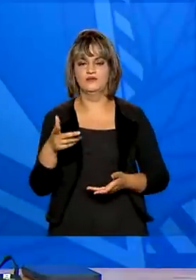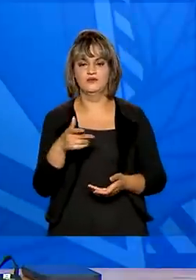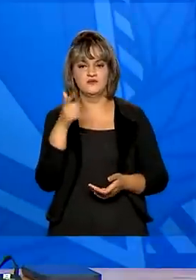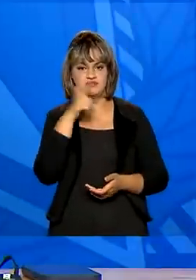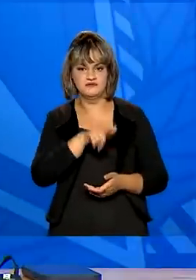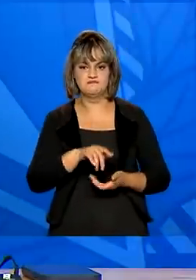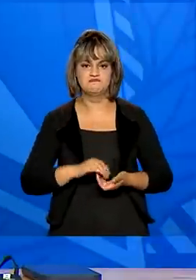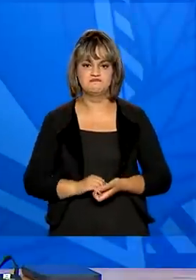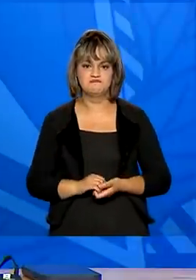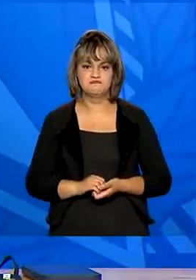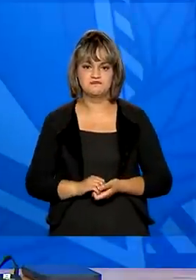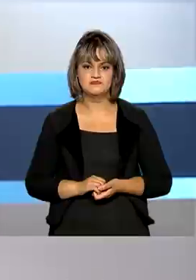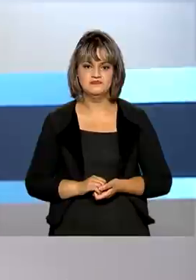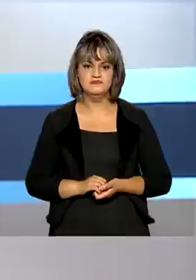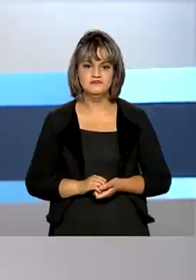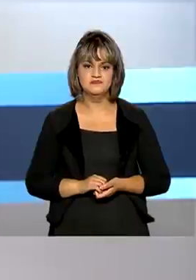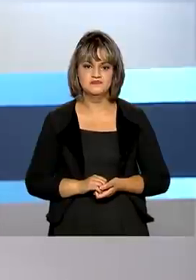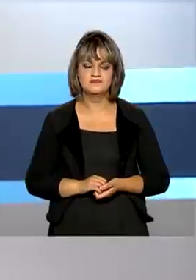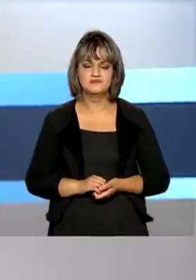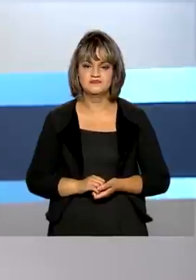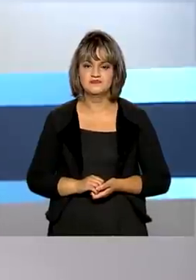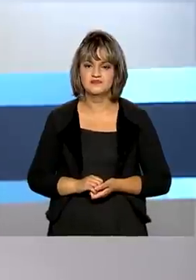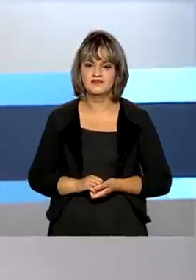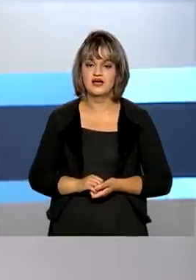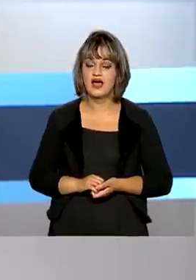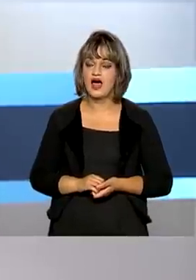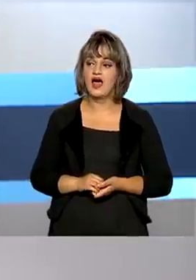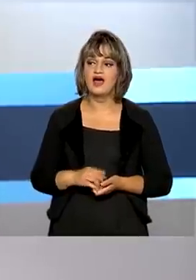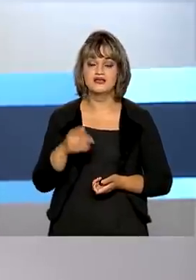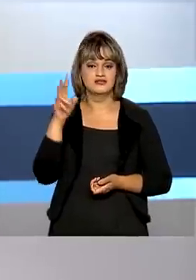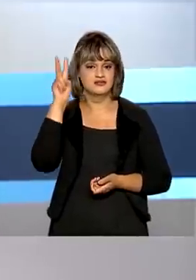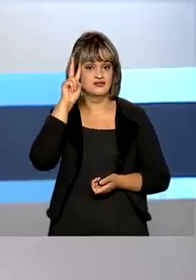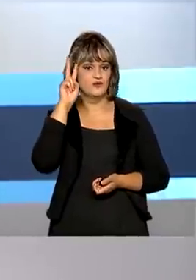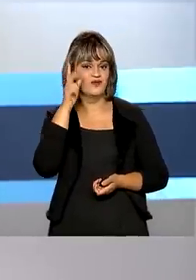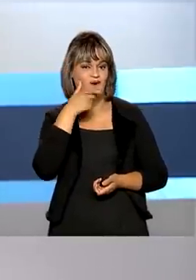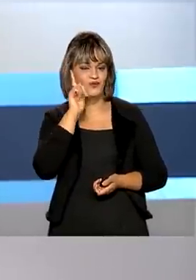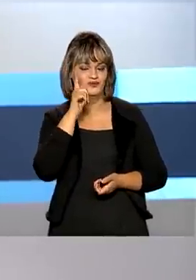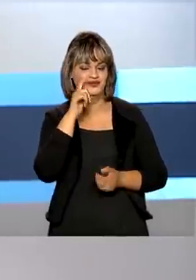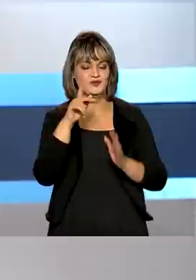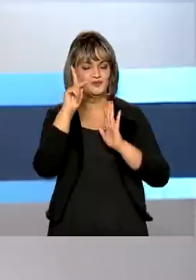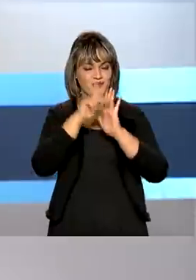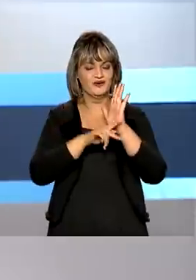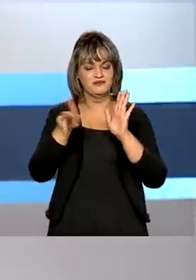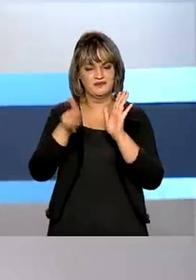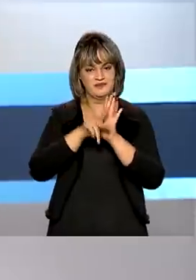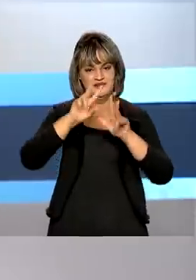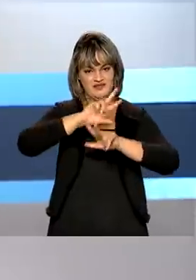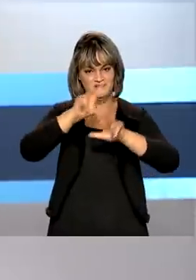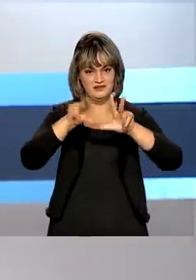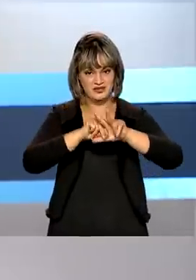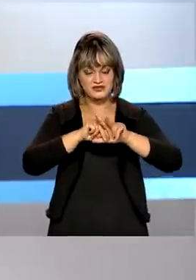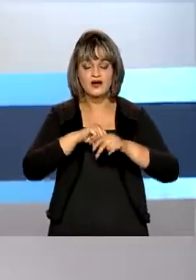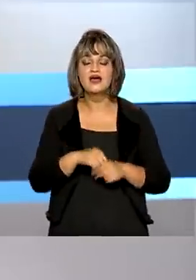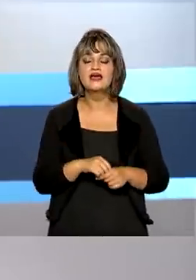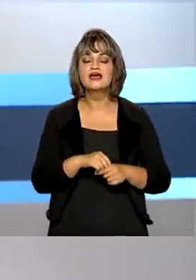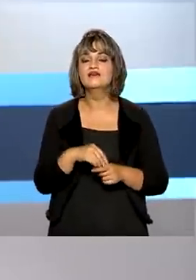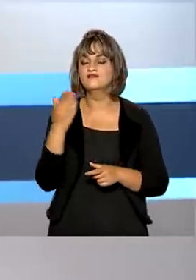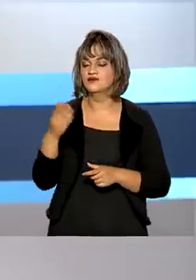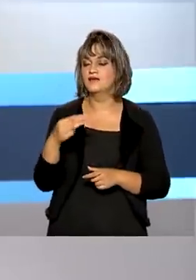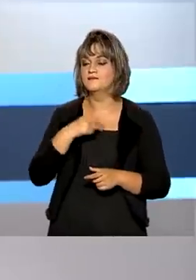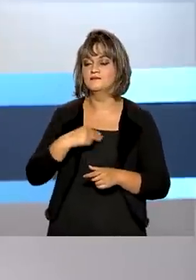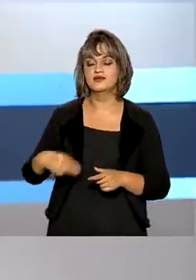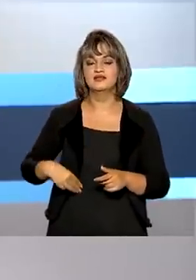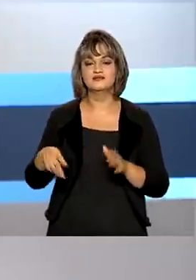a votação do 5G. O convidado desta segunda-feira no Sem Censura, programa aqui da TV Brasil, foi o